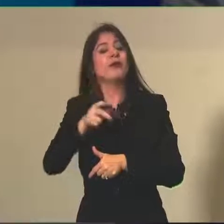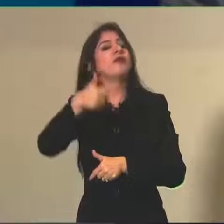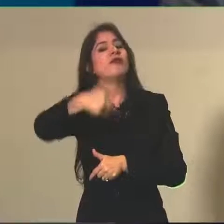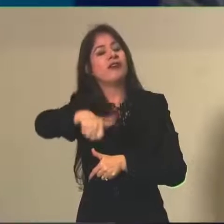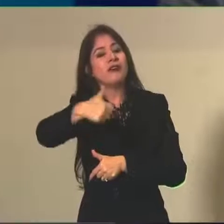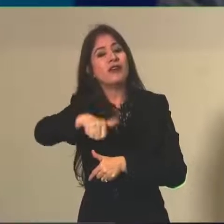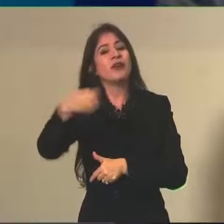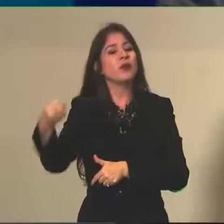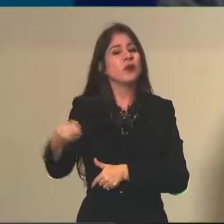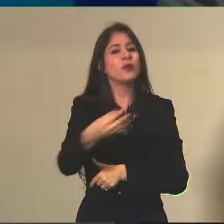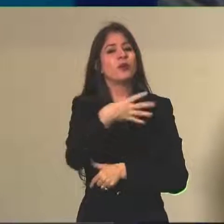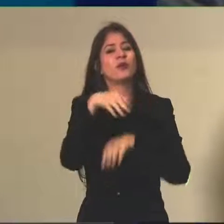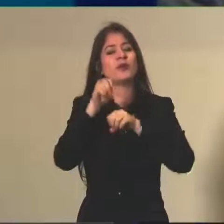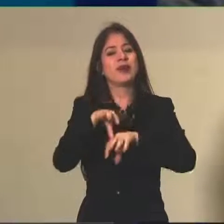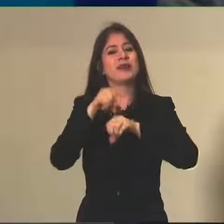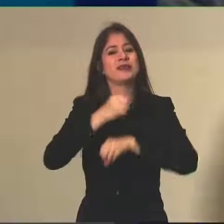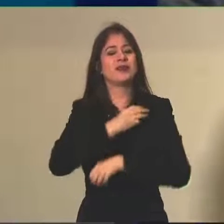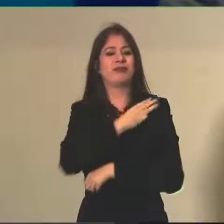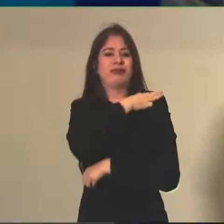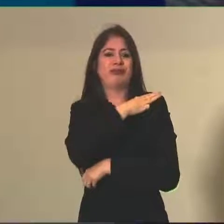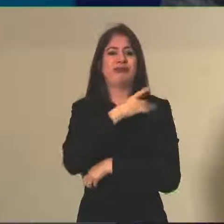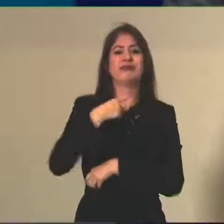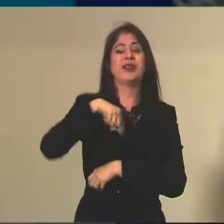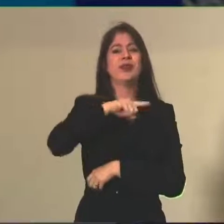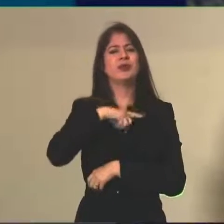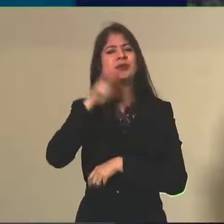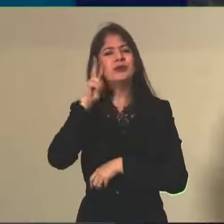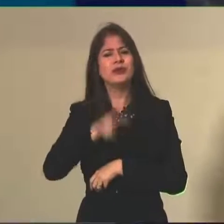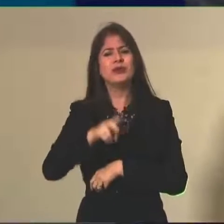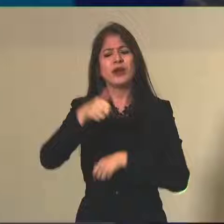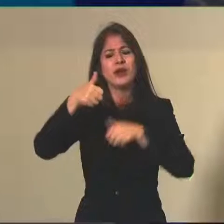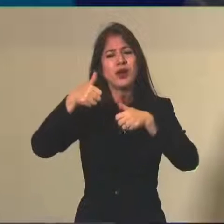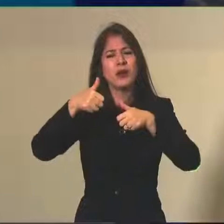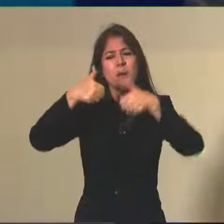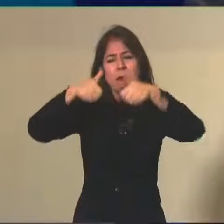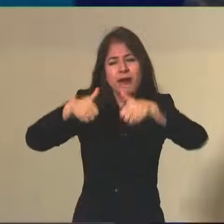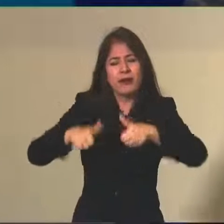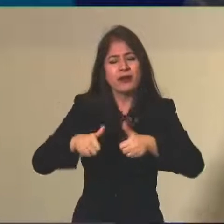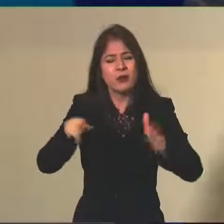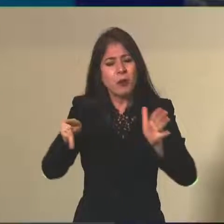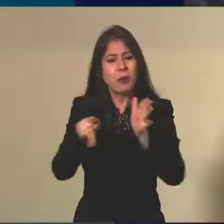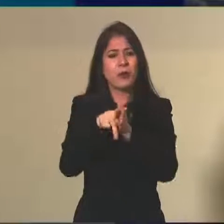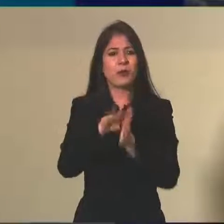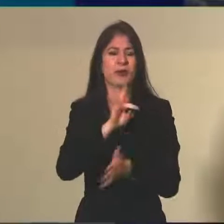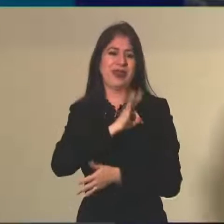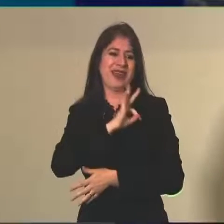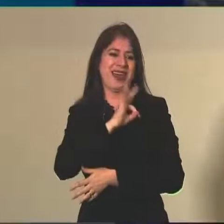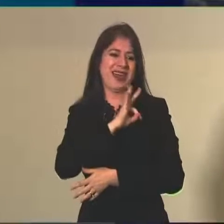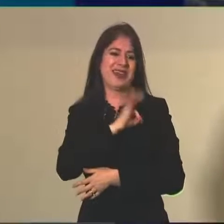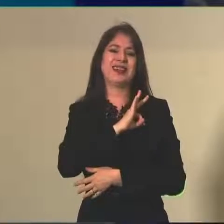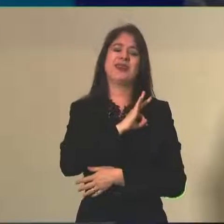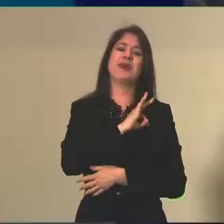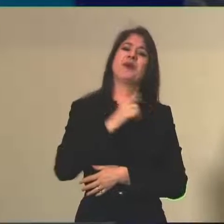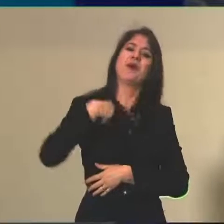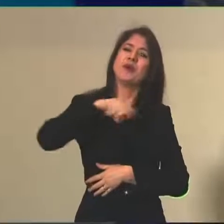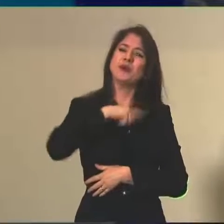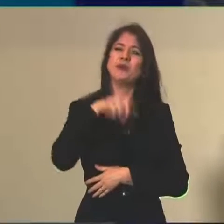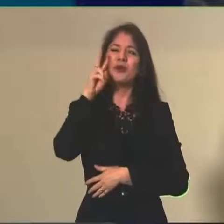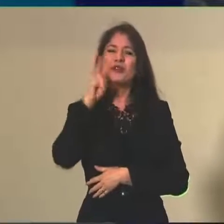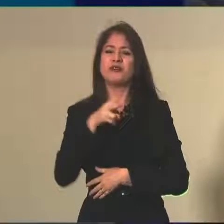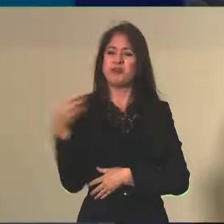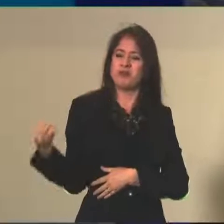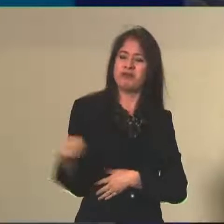Sempre com esse objetivo de que o exame seja um exame técnico, seja um exame científico, seja um exame